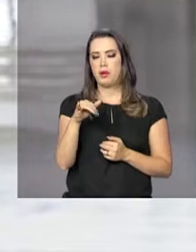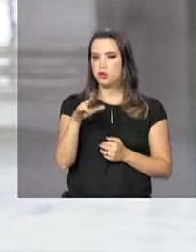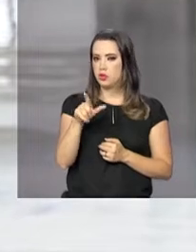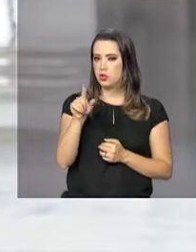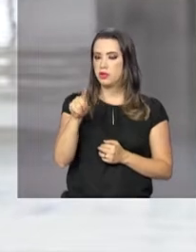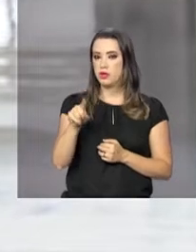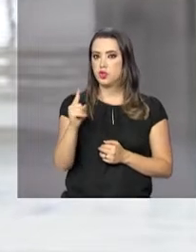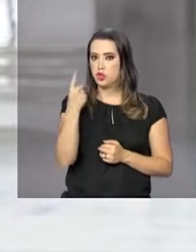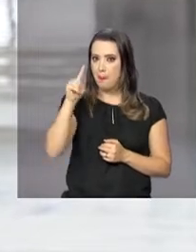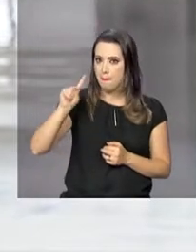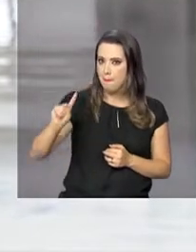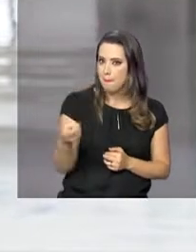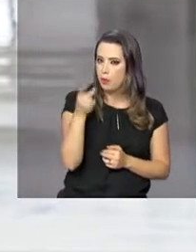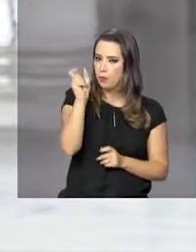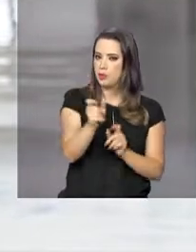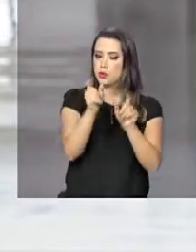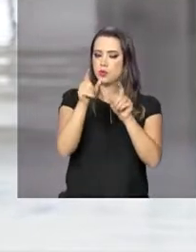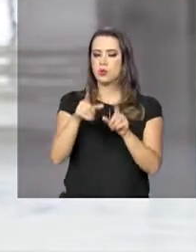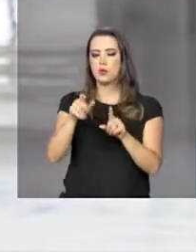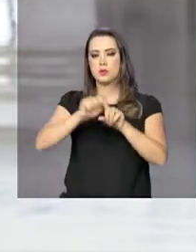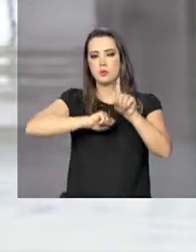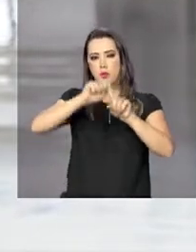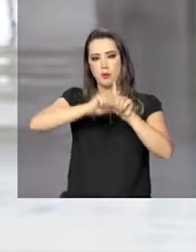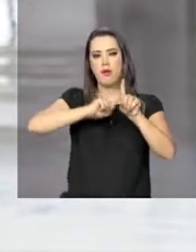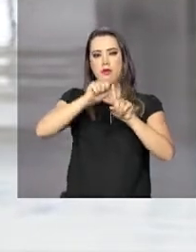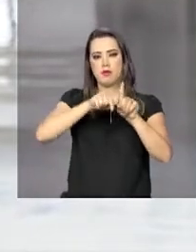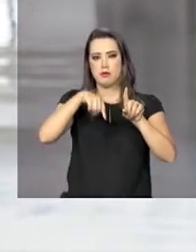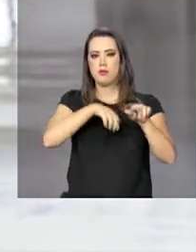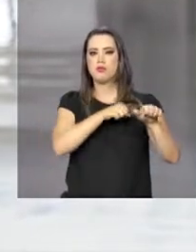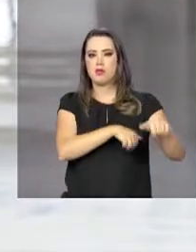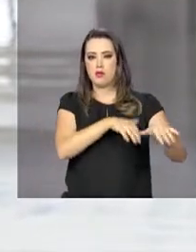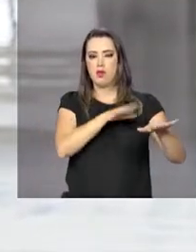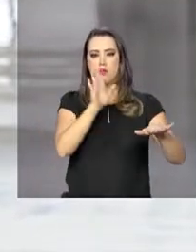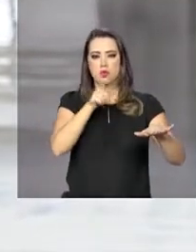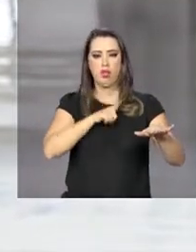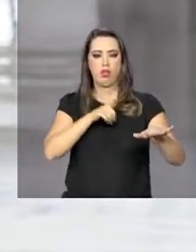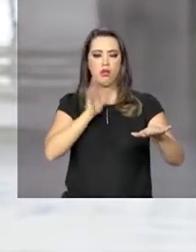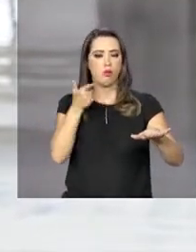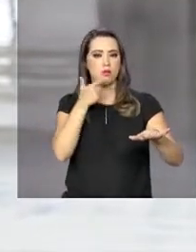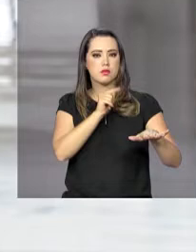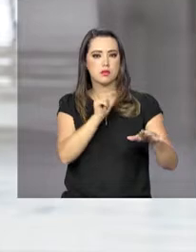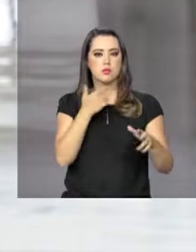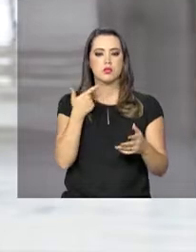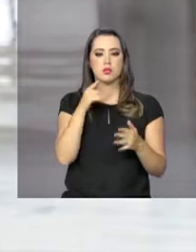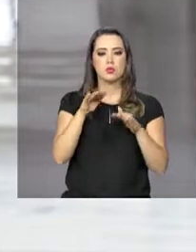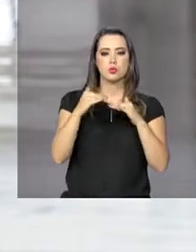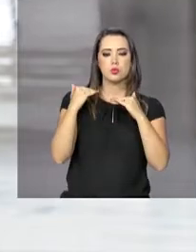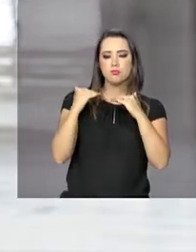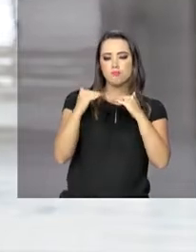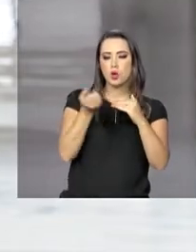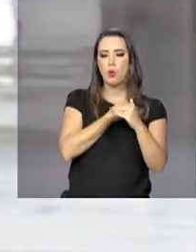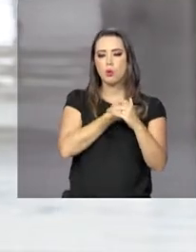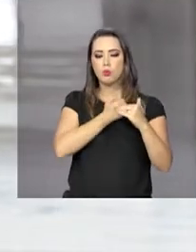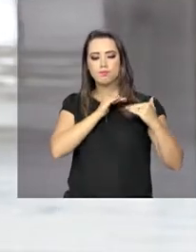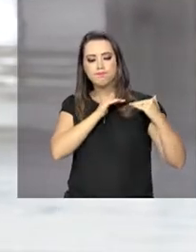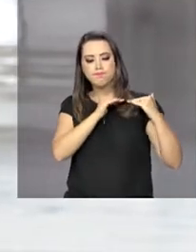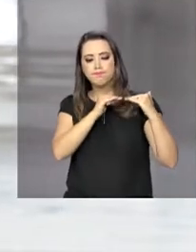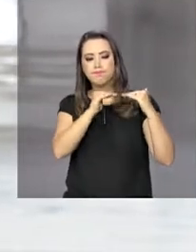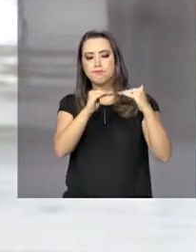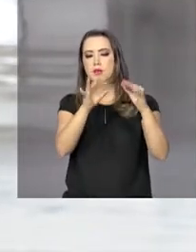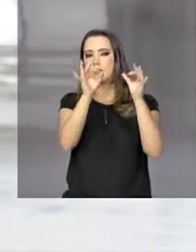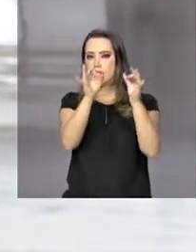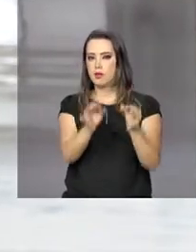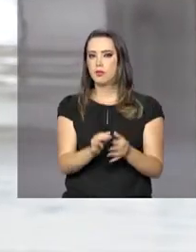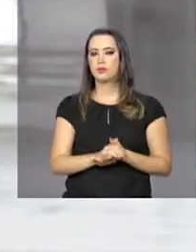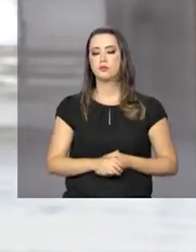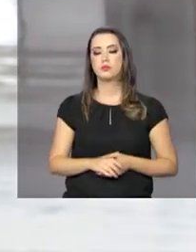meta em setembro, e a nossa expectativa é que a gente faça isso até atingir um número de equilíbrio. Bom, é bom a gente ressaltar um pouco